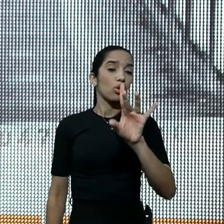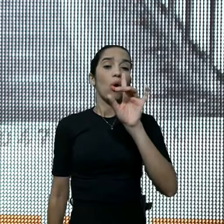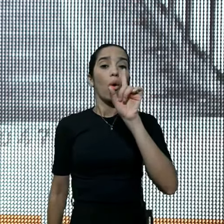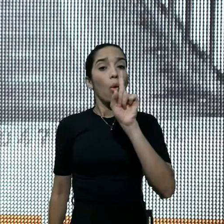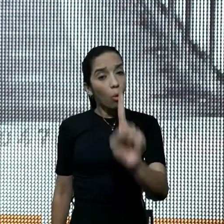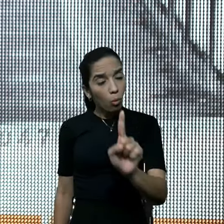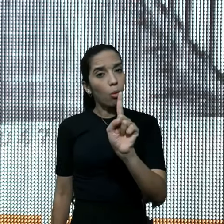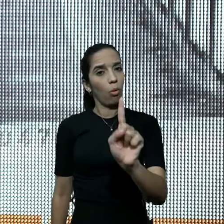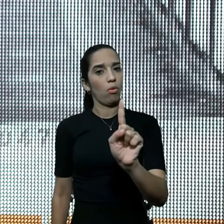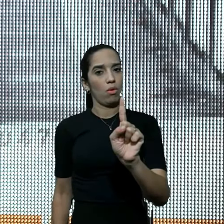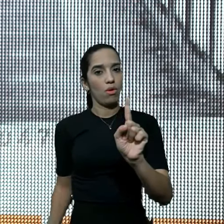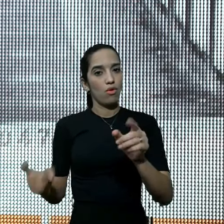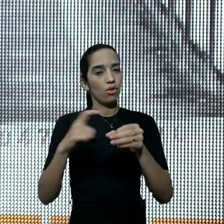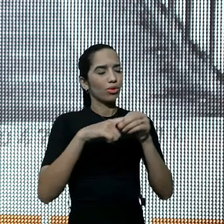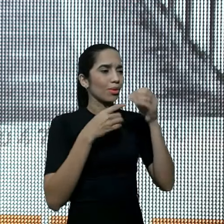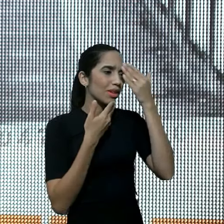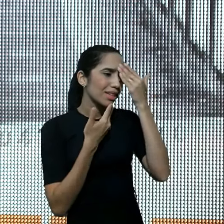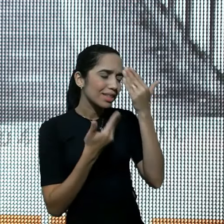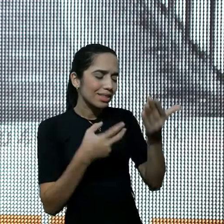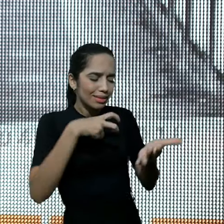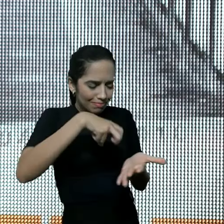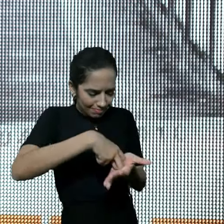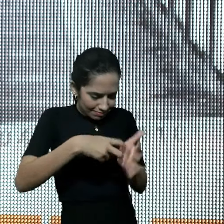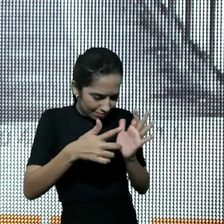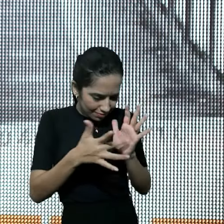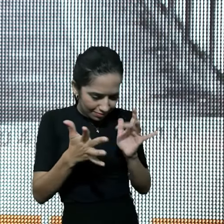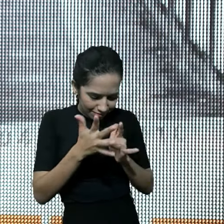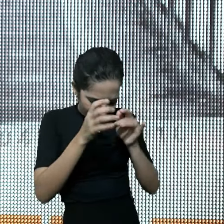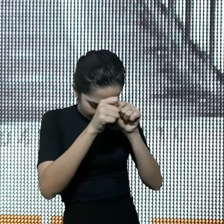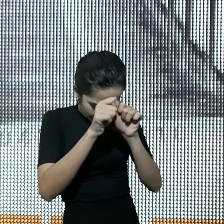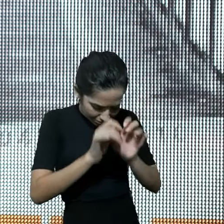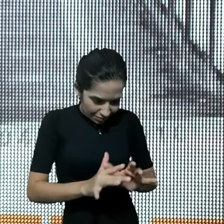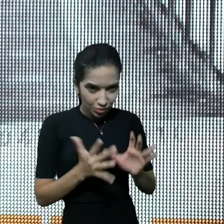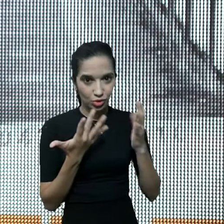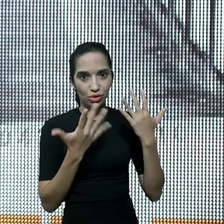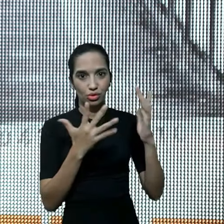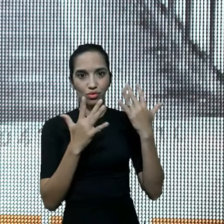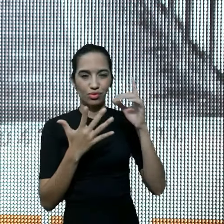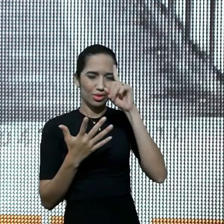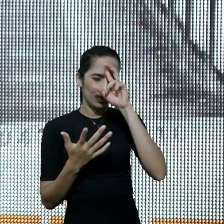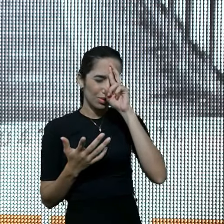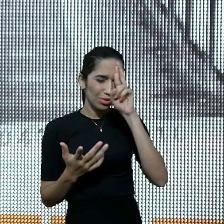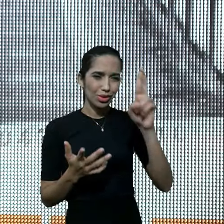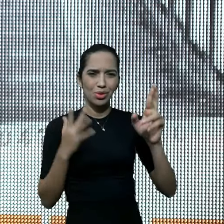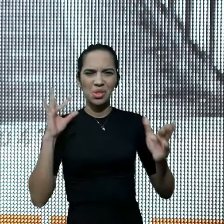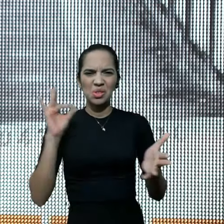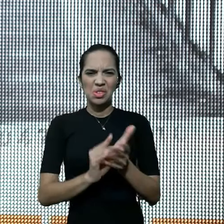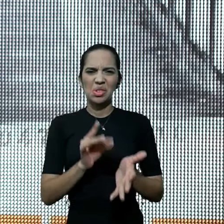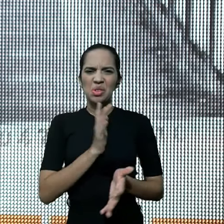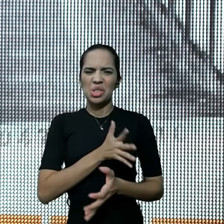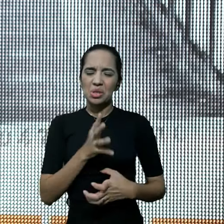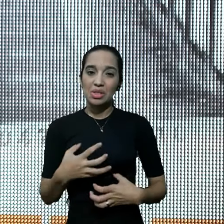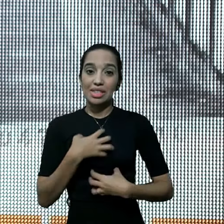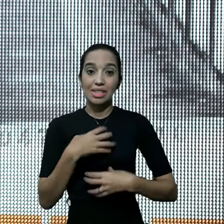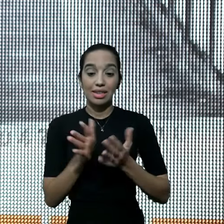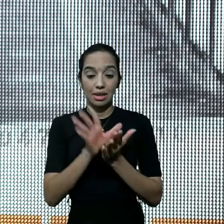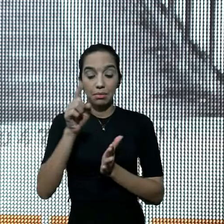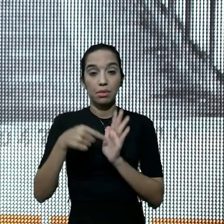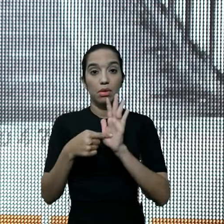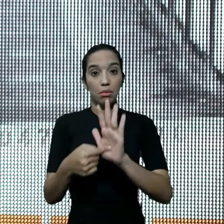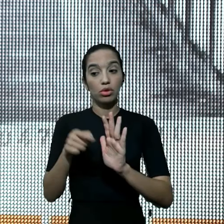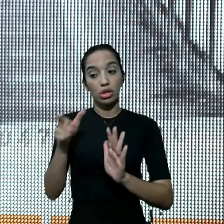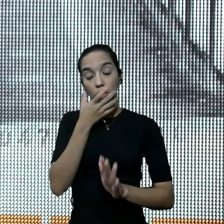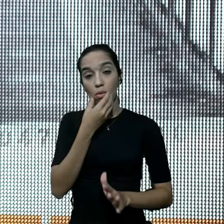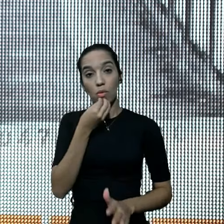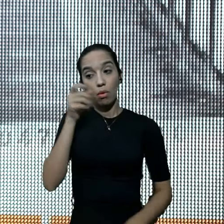voltou, para agradecer, para se prostrar, e adorar, louvando ao Senhor, de todo o coração, e a Bíblia, ainda nos conta, que Ele